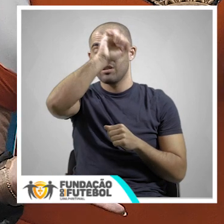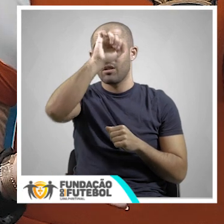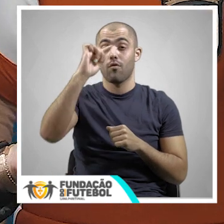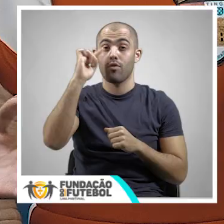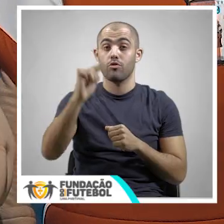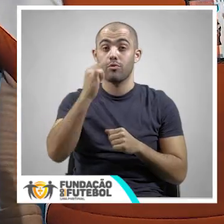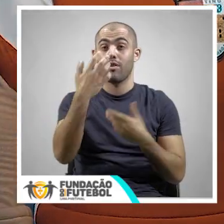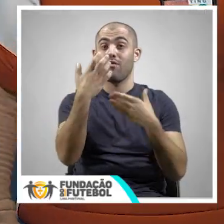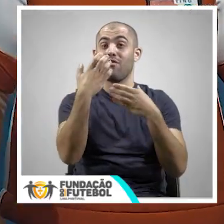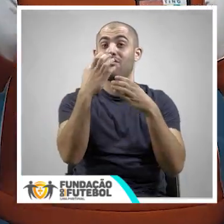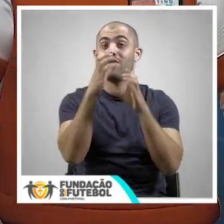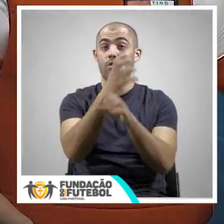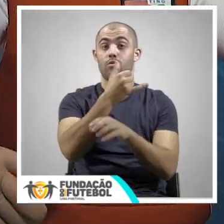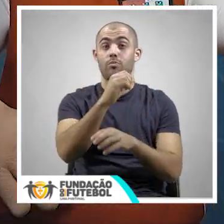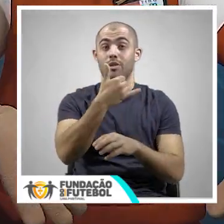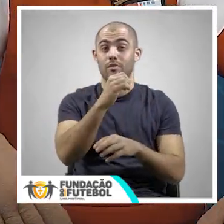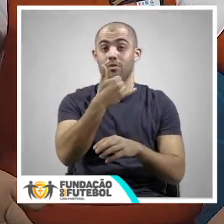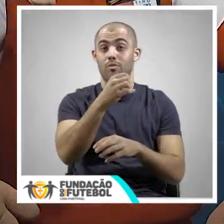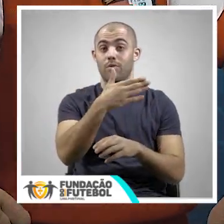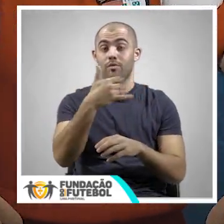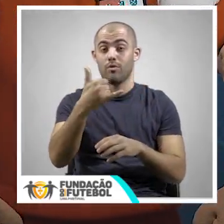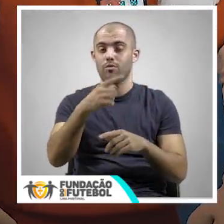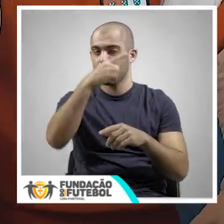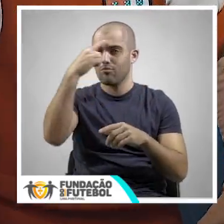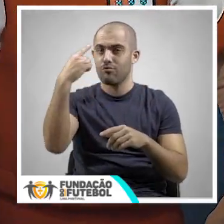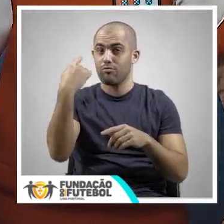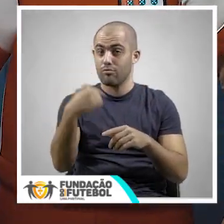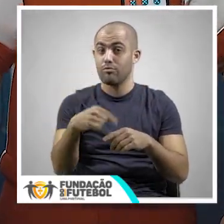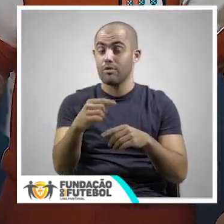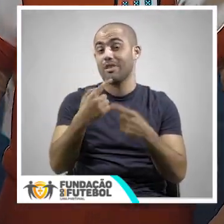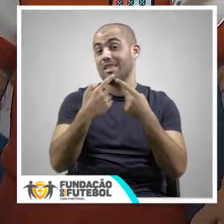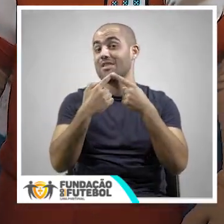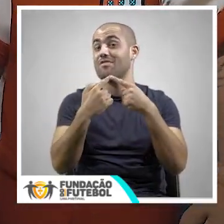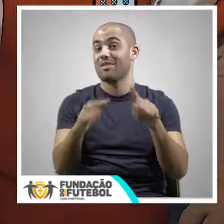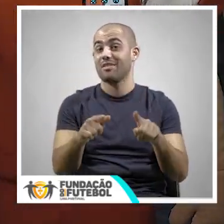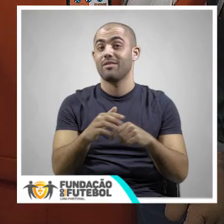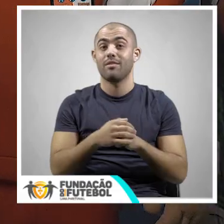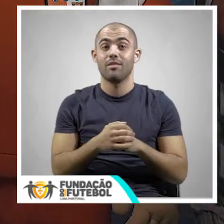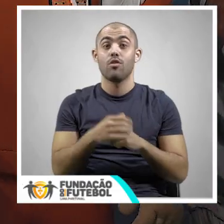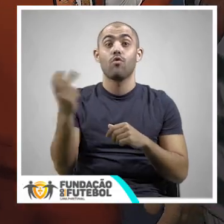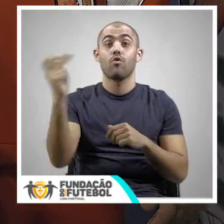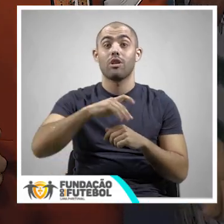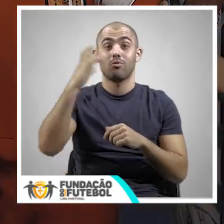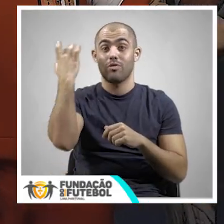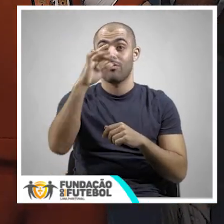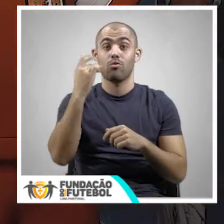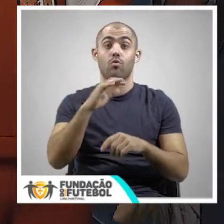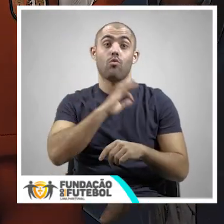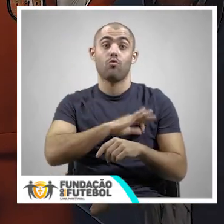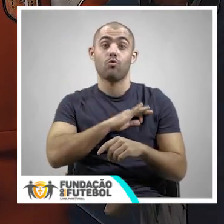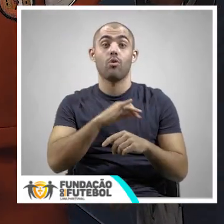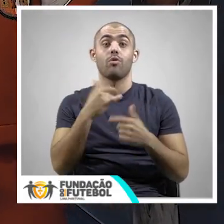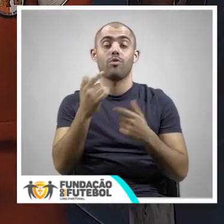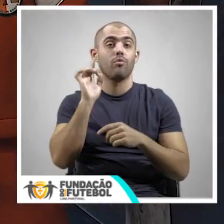Janeiro foi especial, a Final Four 2020-2021 foi diferente e especial. Voltamos em Fevereiro com a ajuda do